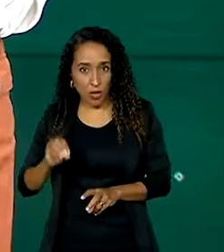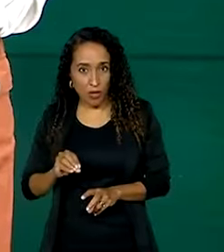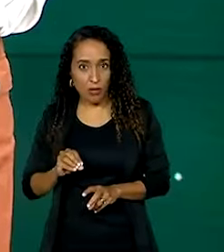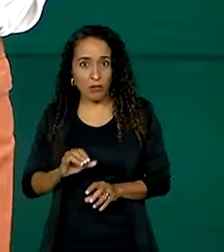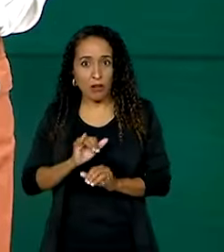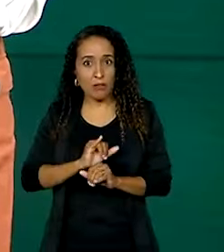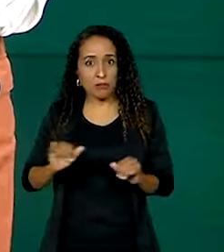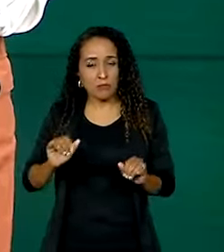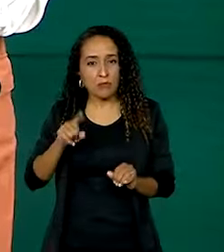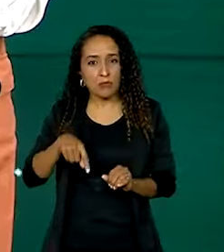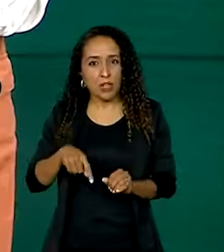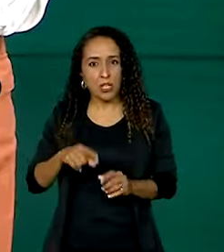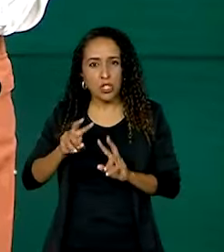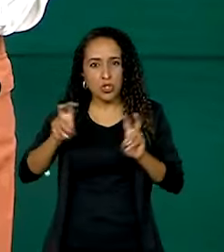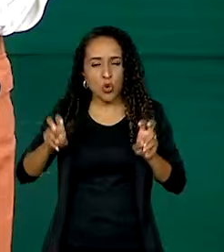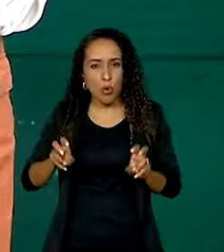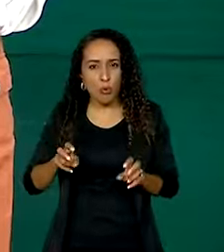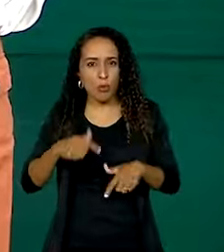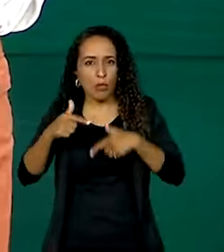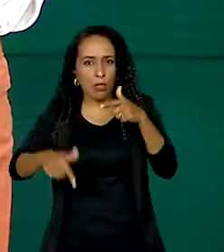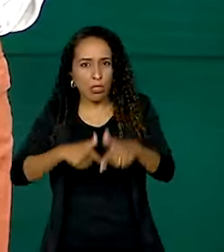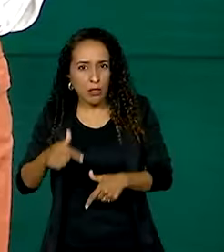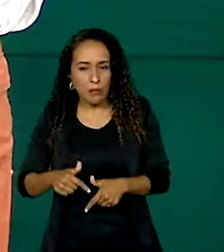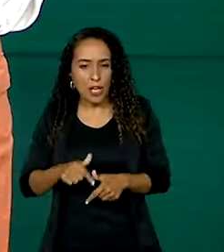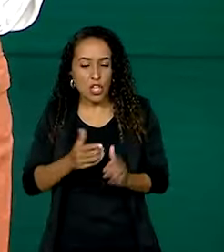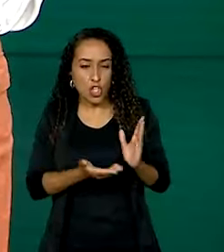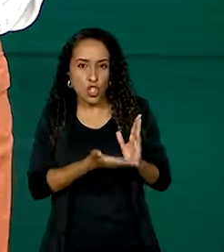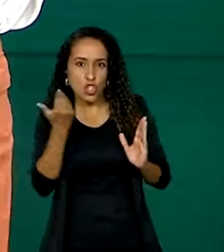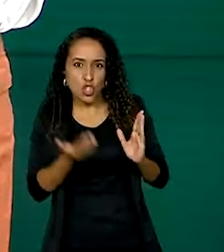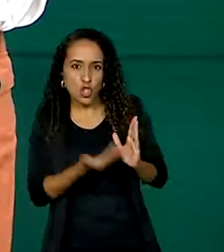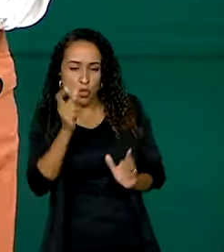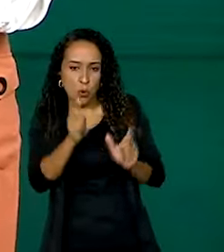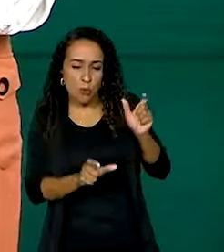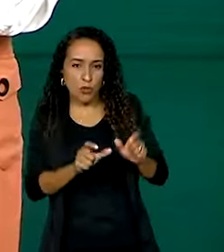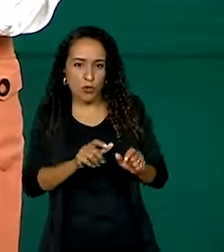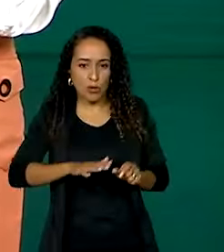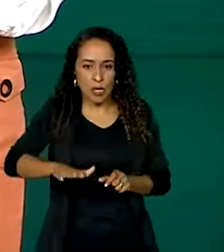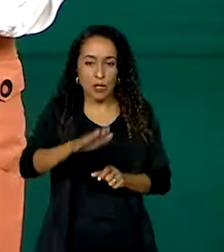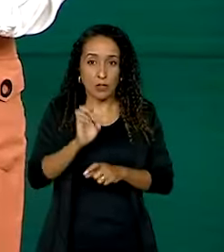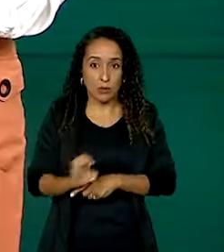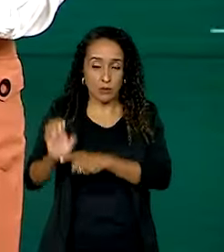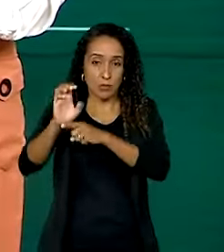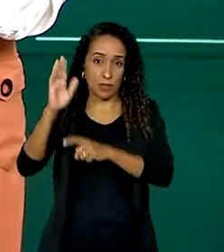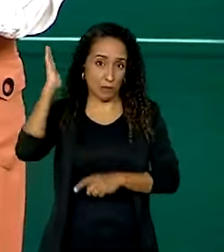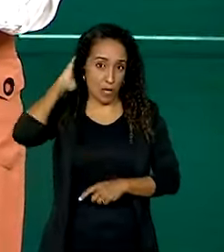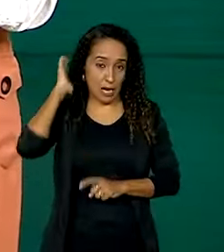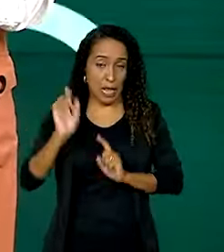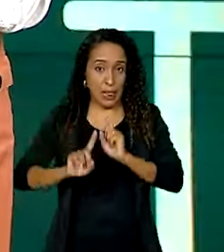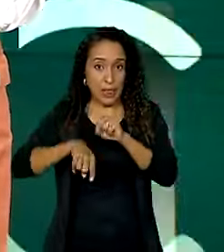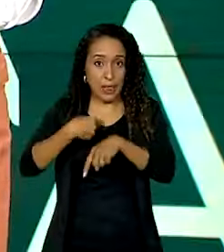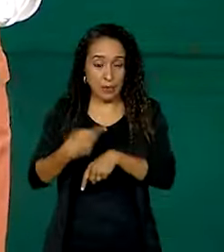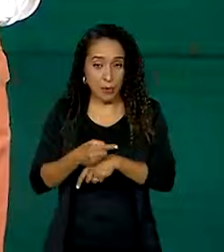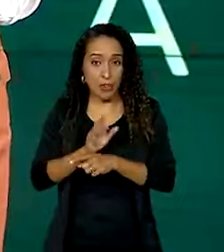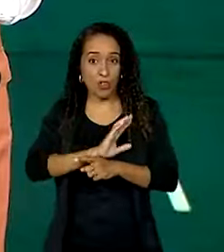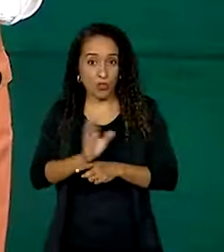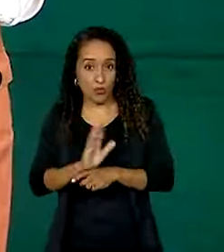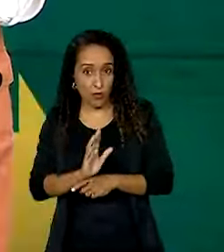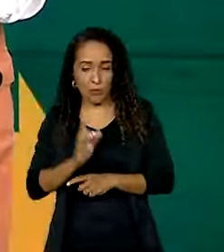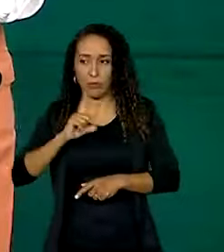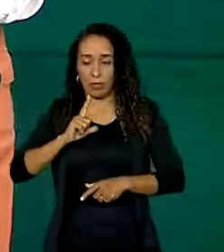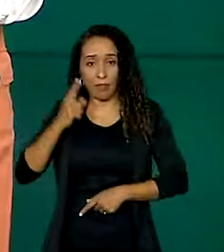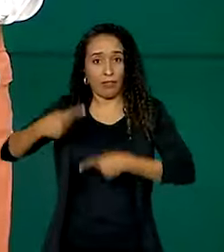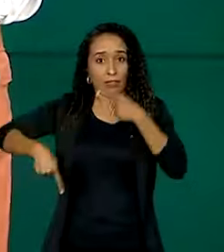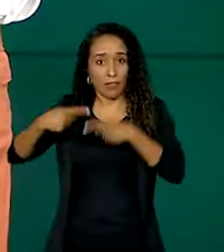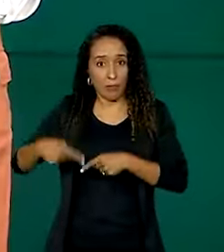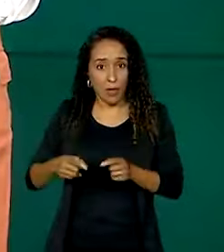governamental que tirou os invasores de uma grande reserva no estado do Pará. Depois da exibição, ocorreu um debate com membros da